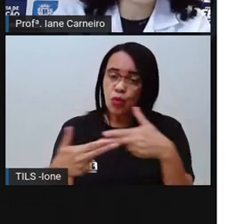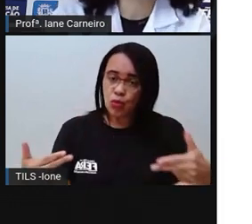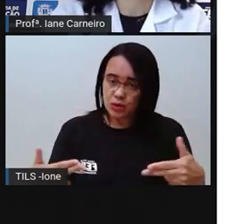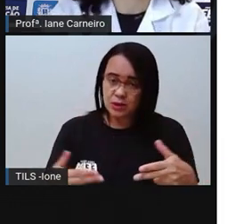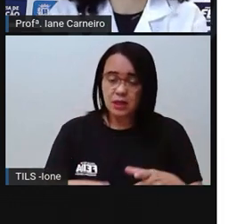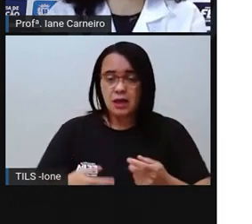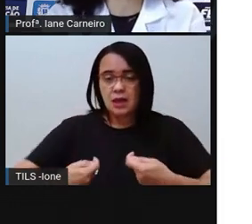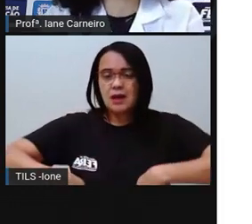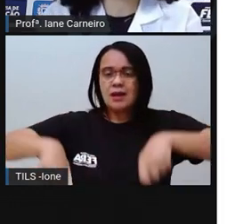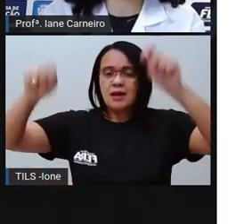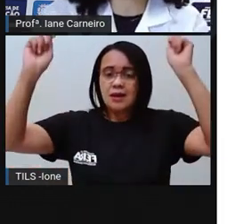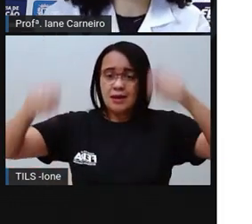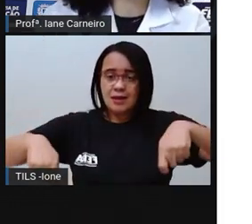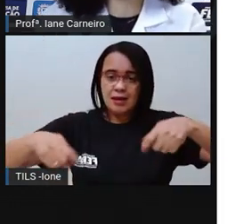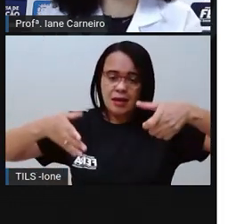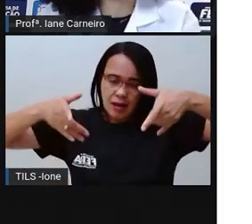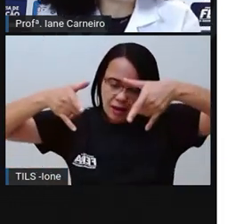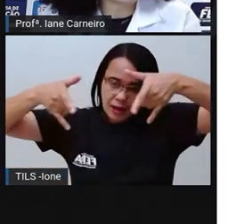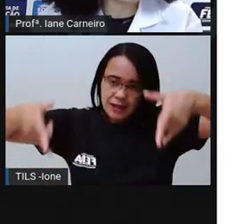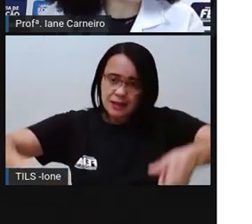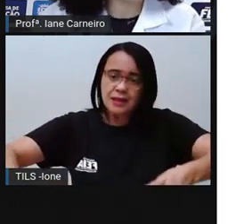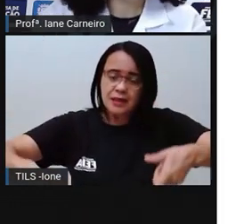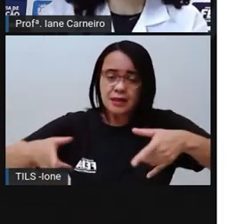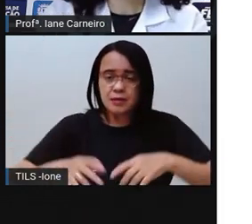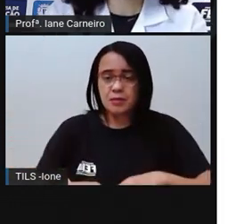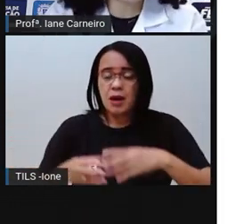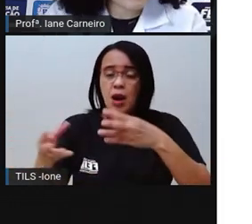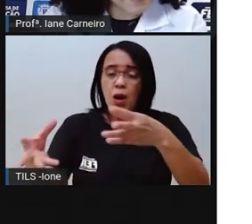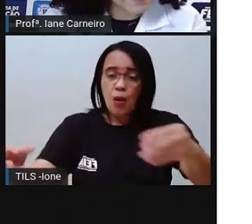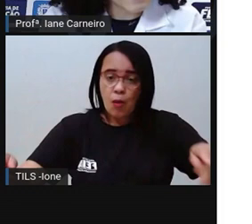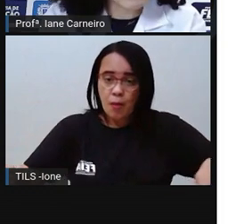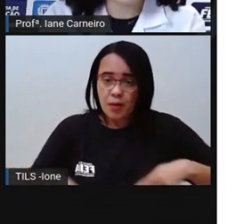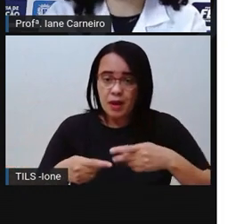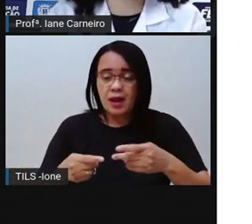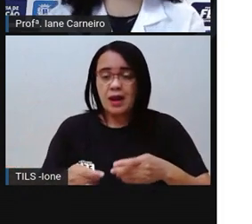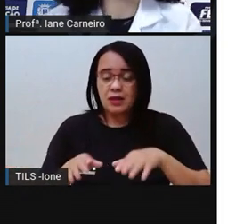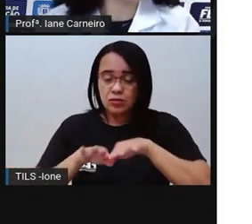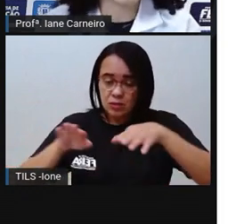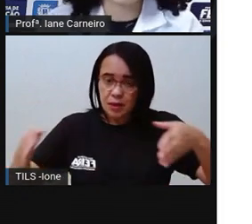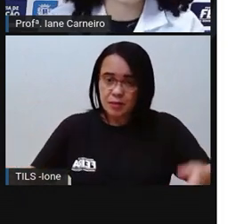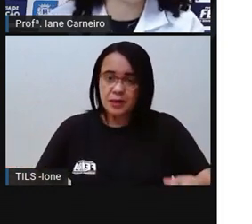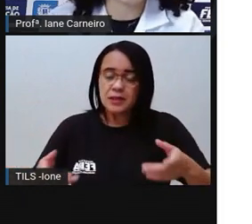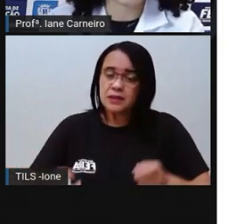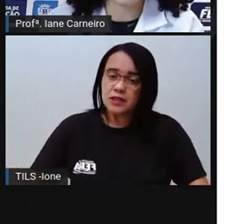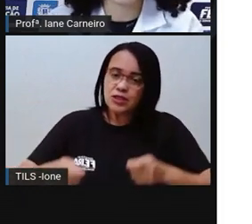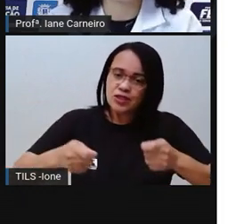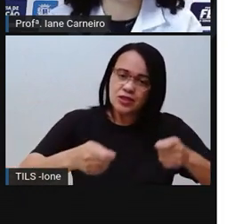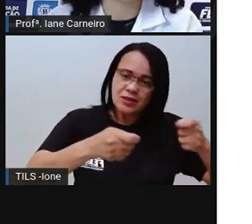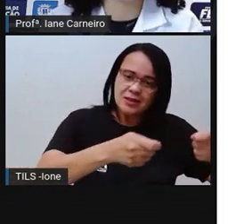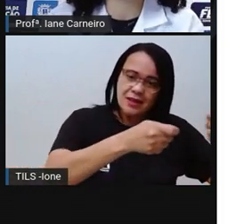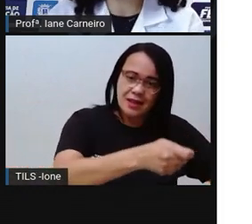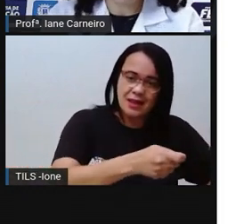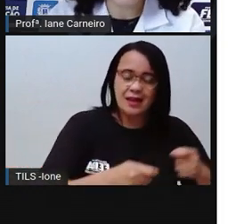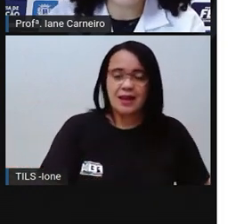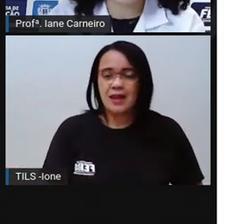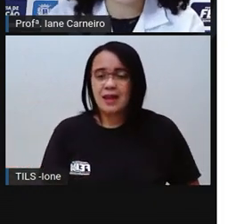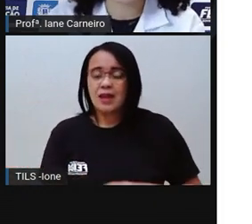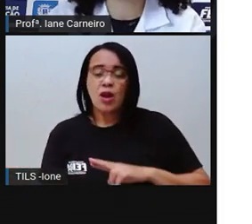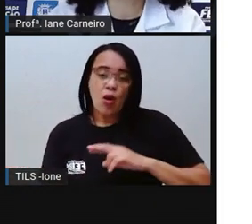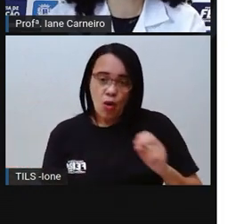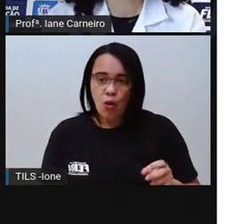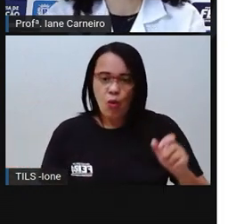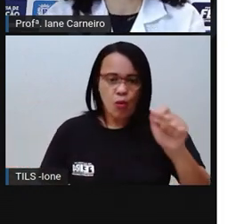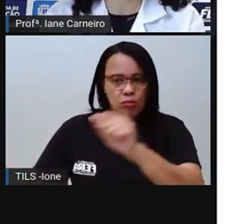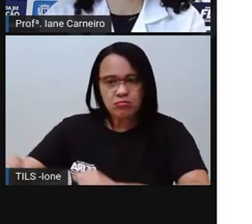mesa, né, aprender a passar um pano na casa. Quando eu era criança, a Pró sempre traz essa história, né, tem uma história de quando a Pró era